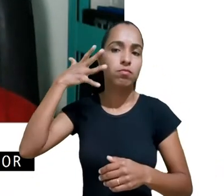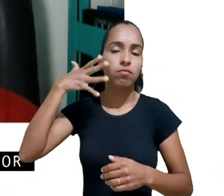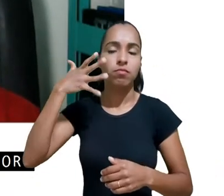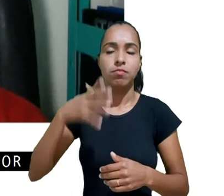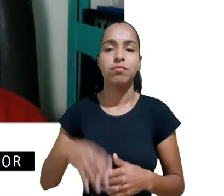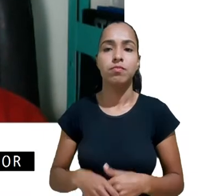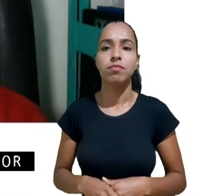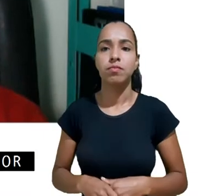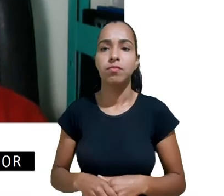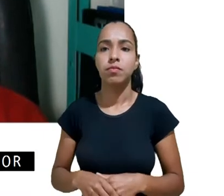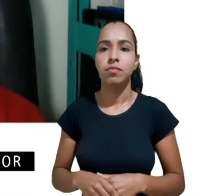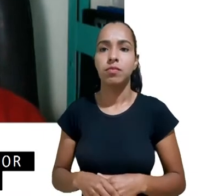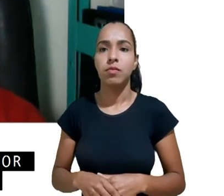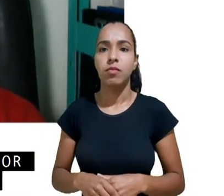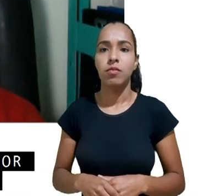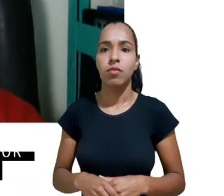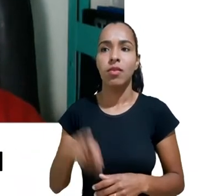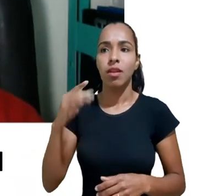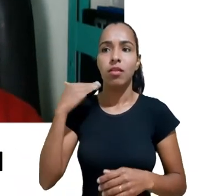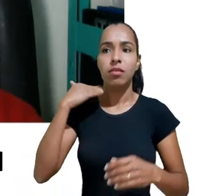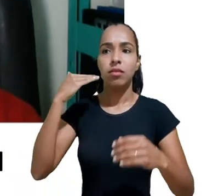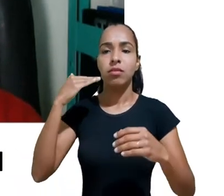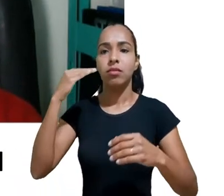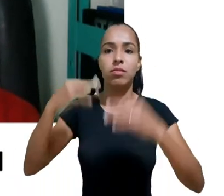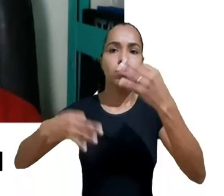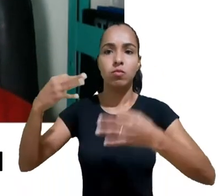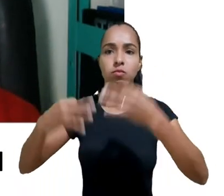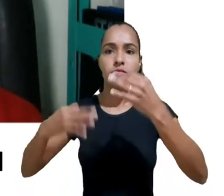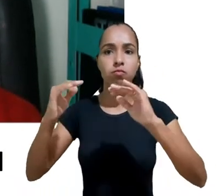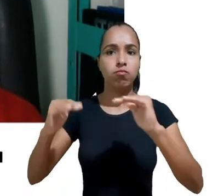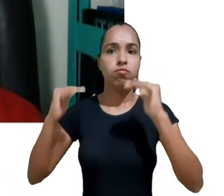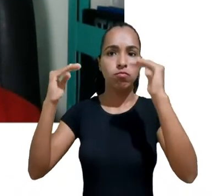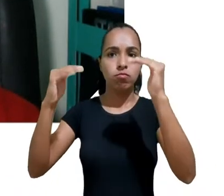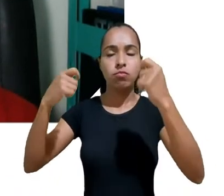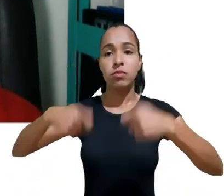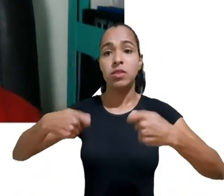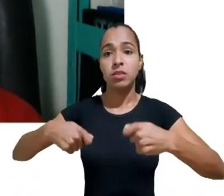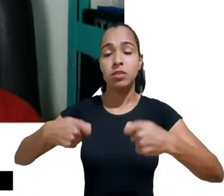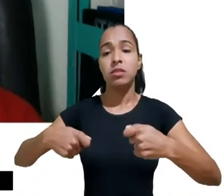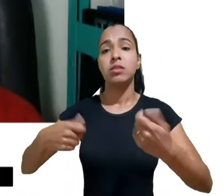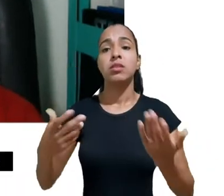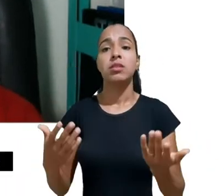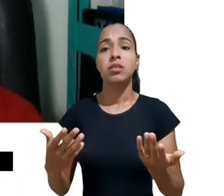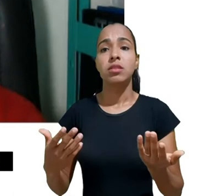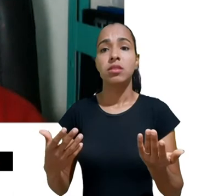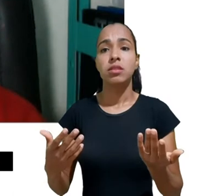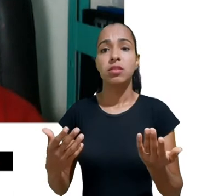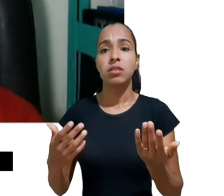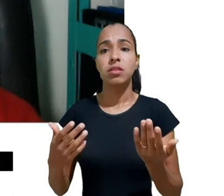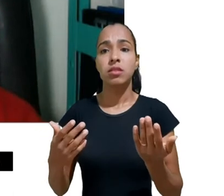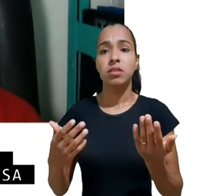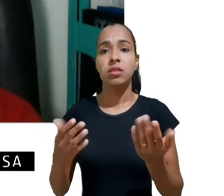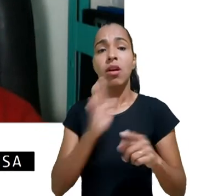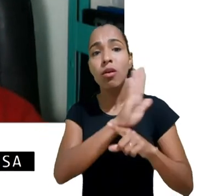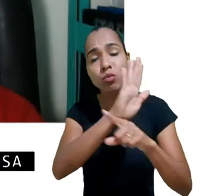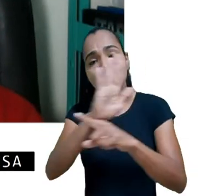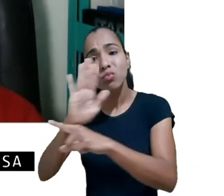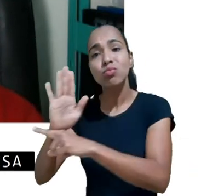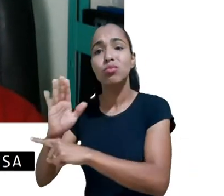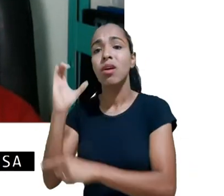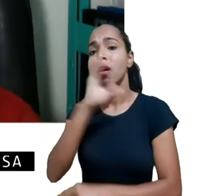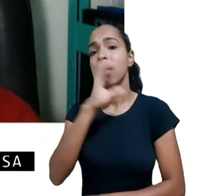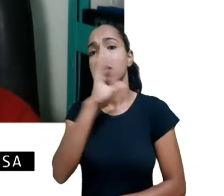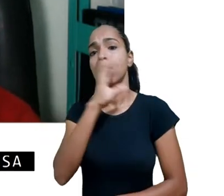sua vez precisa promover políticas públicas e por exemplo com urgência ativar efetivamente o